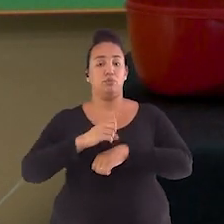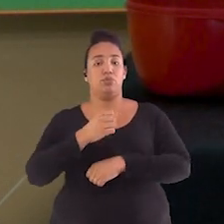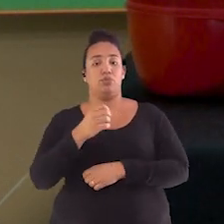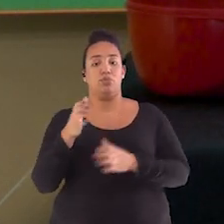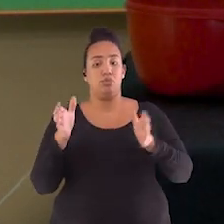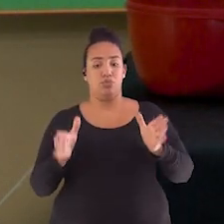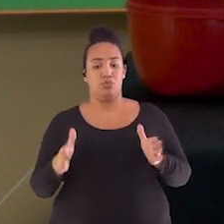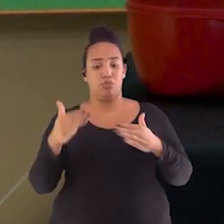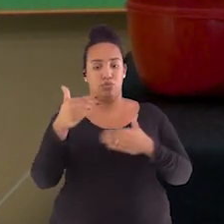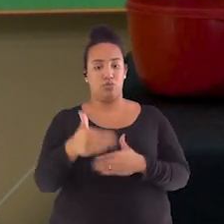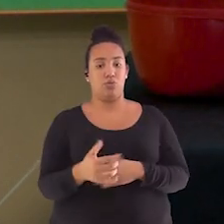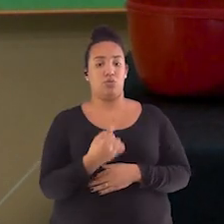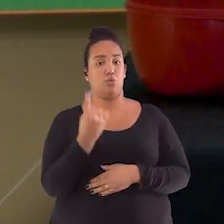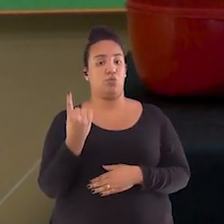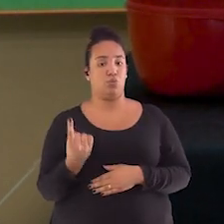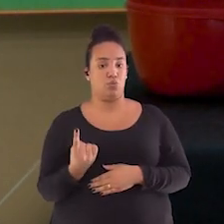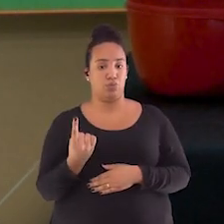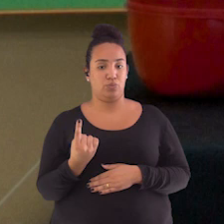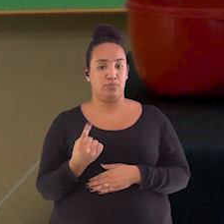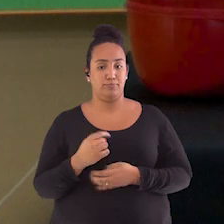aqui de volta,